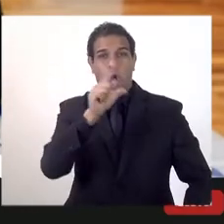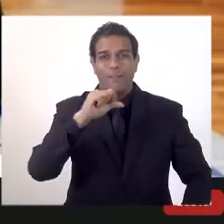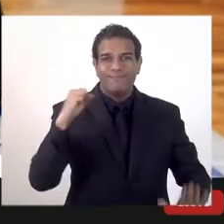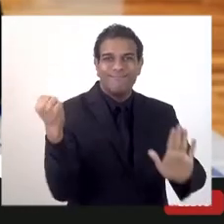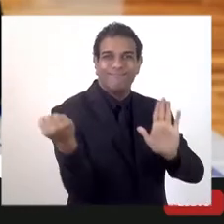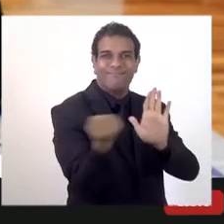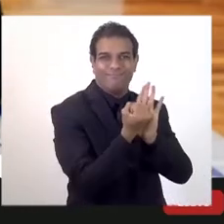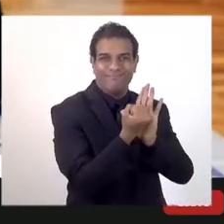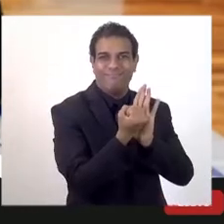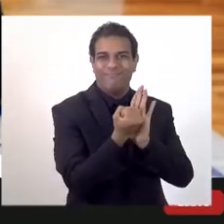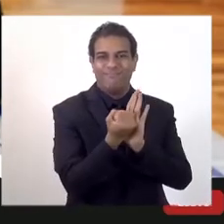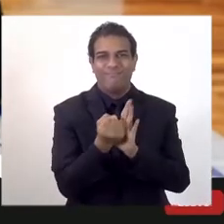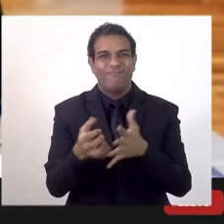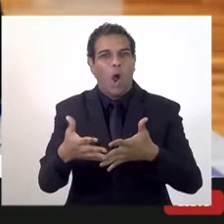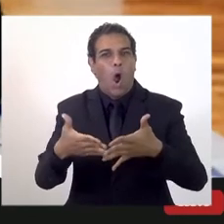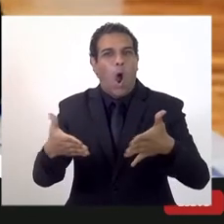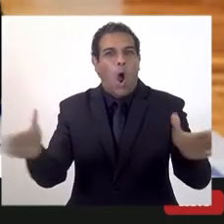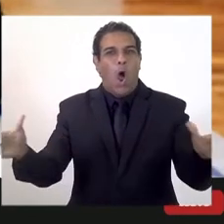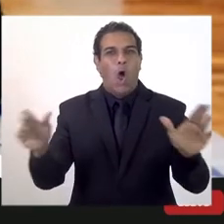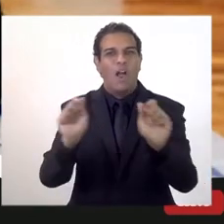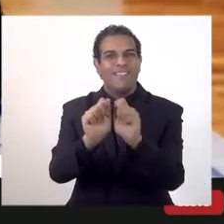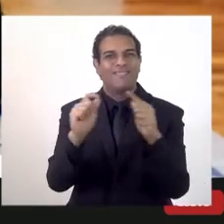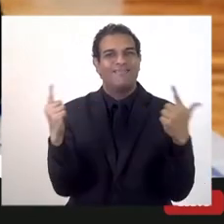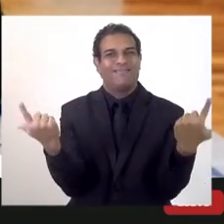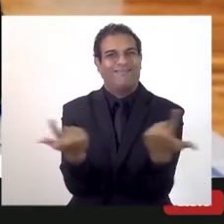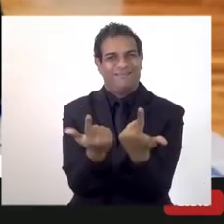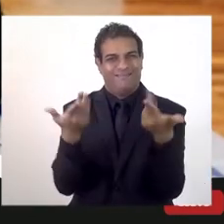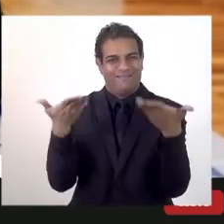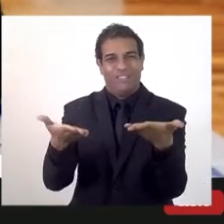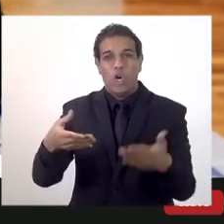Alerjão, o antigo Banerjão.